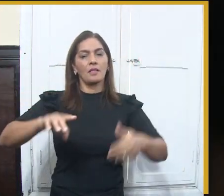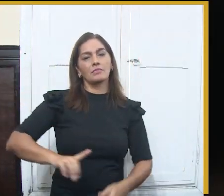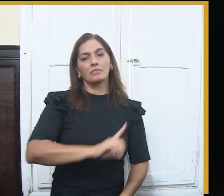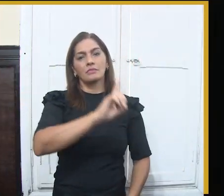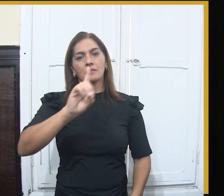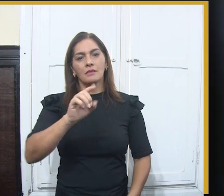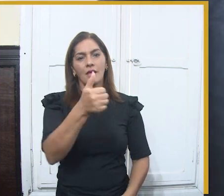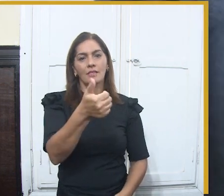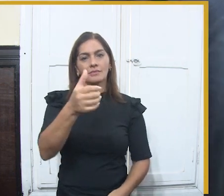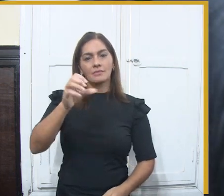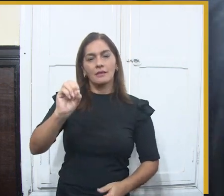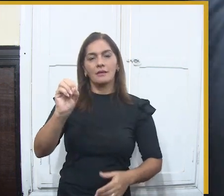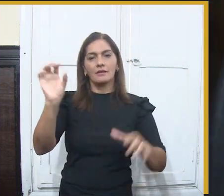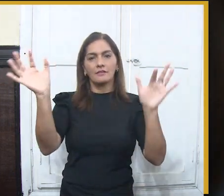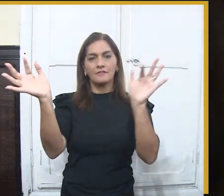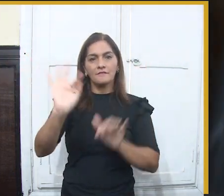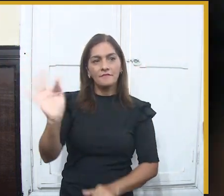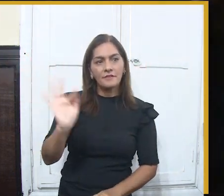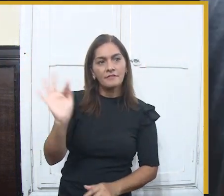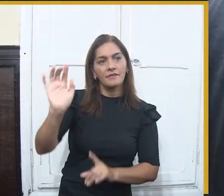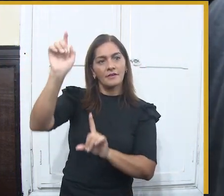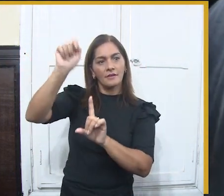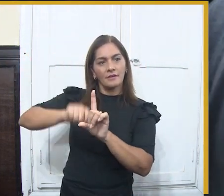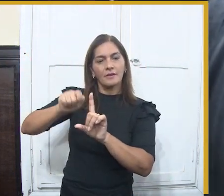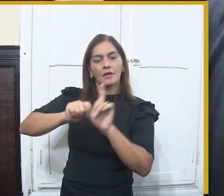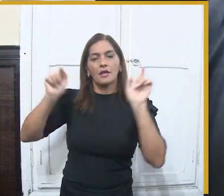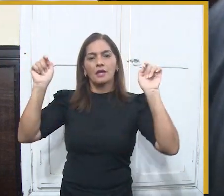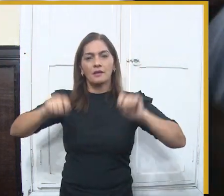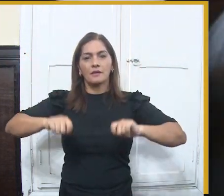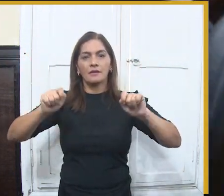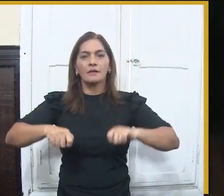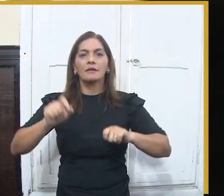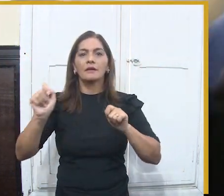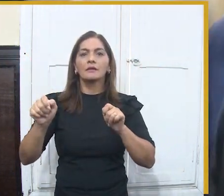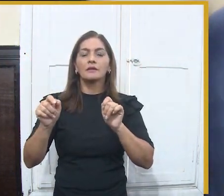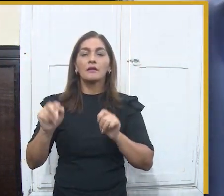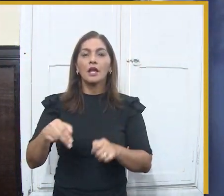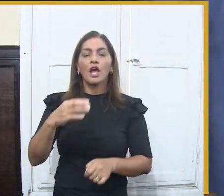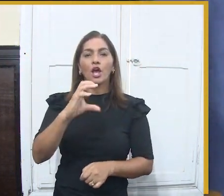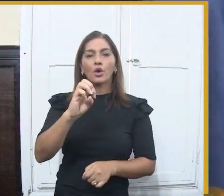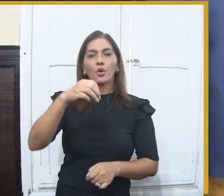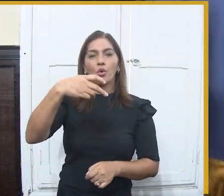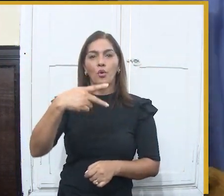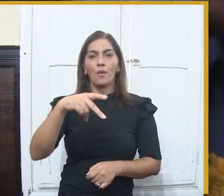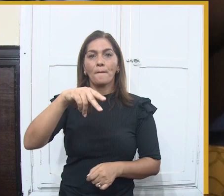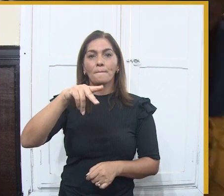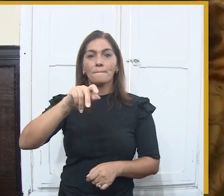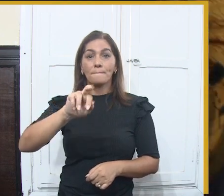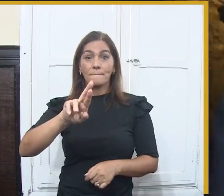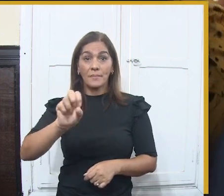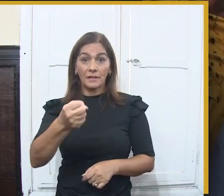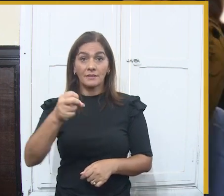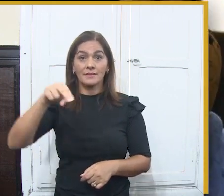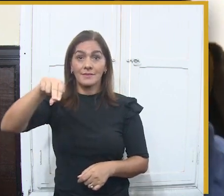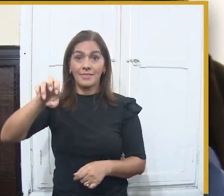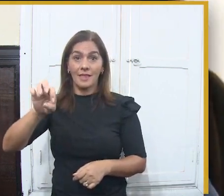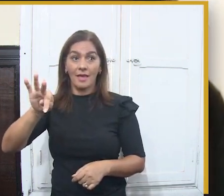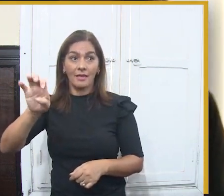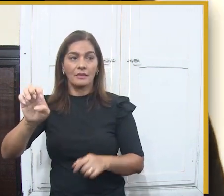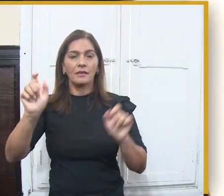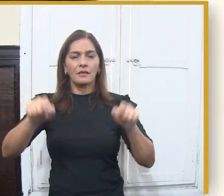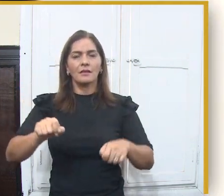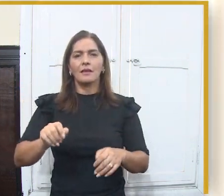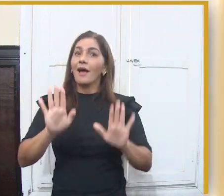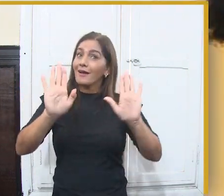Lembrando e agradecendo a participação de todos aqui no lançamento, quem desejar fazer parte da licitação